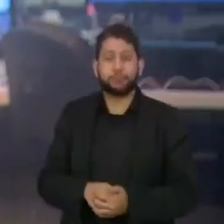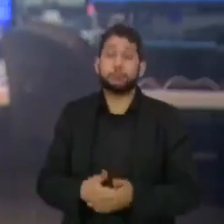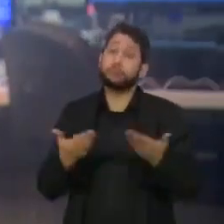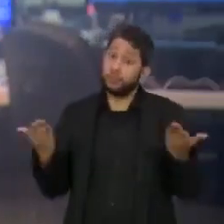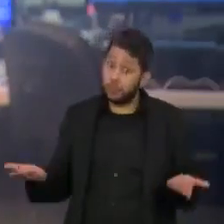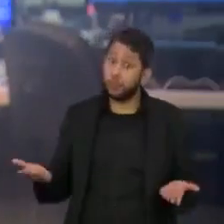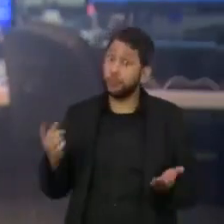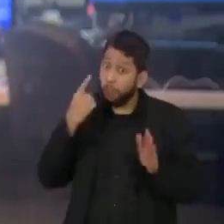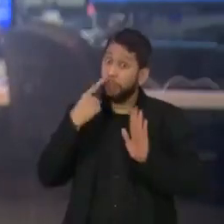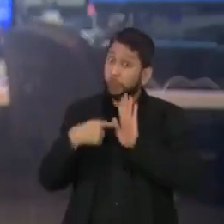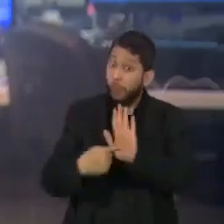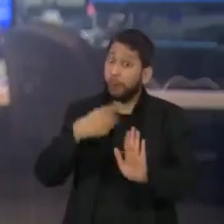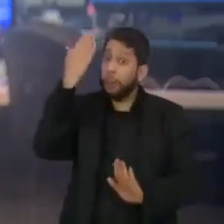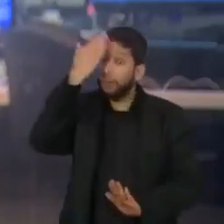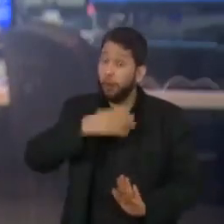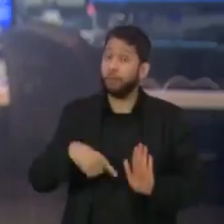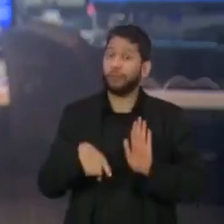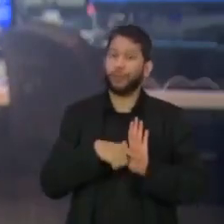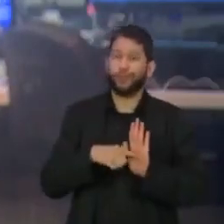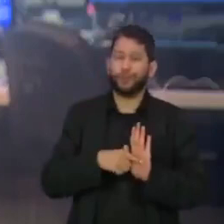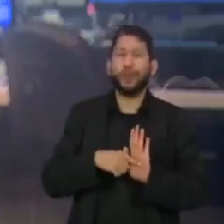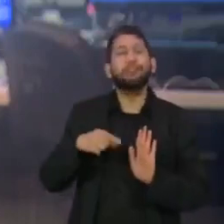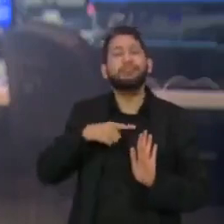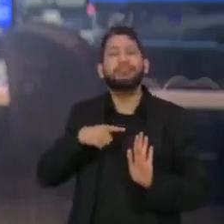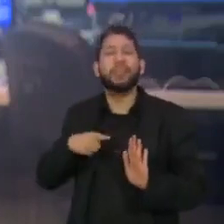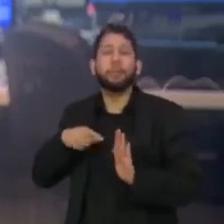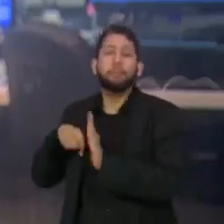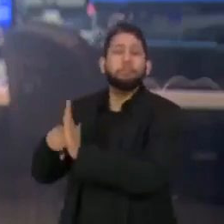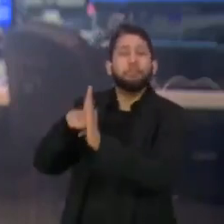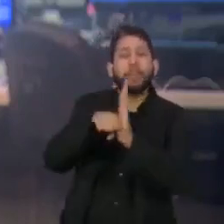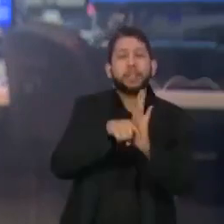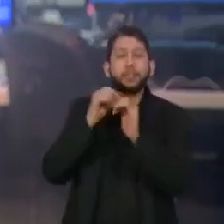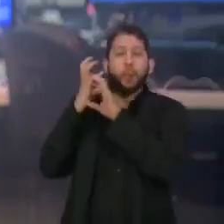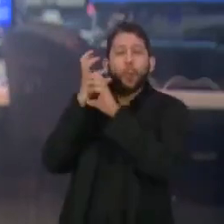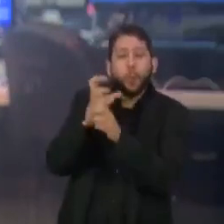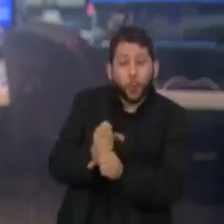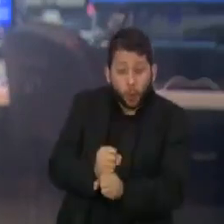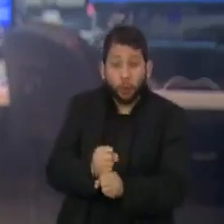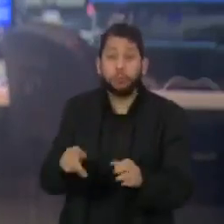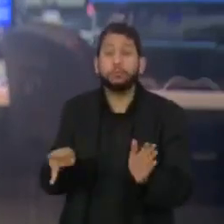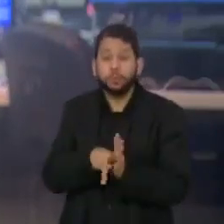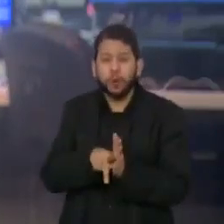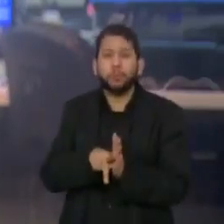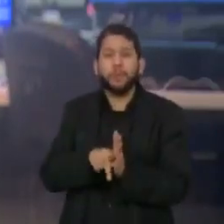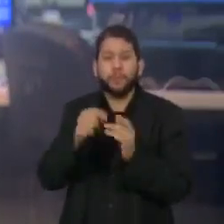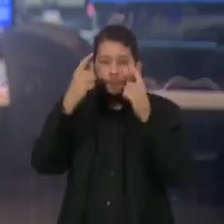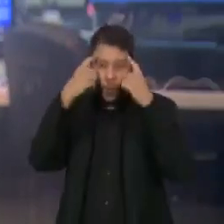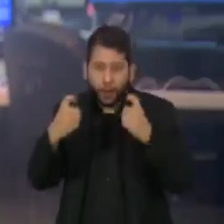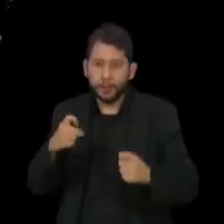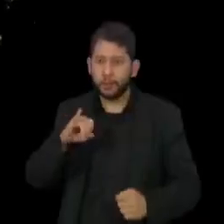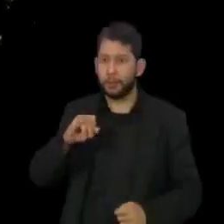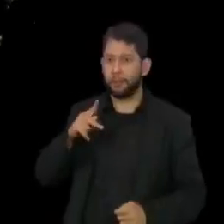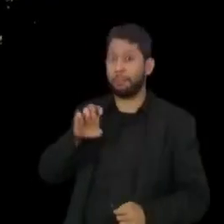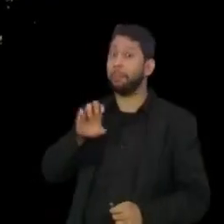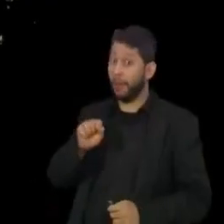destaques negativos do Atlas da Violência, divulgado pelo Fórum Brasileiro de Segurança Pública e o IPEA.